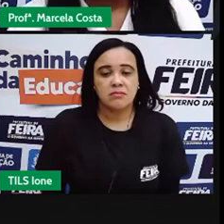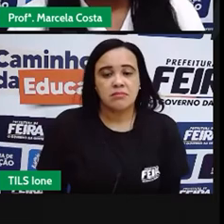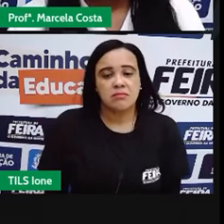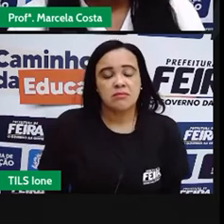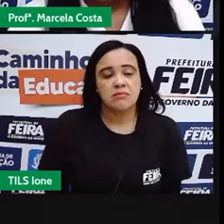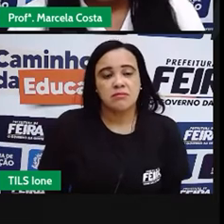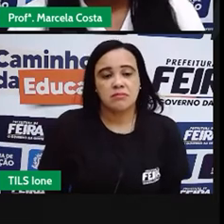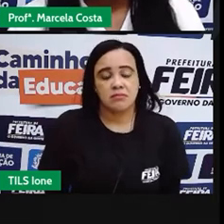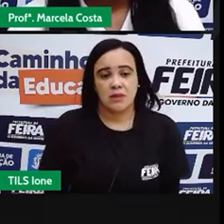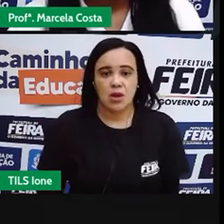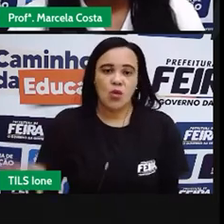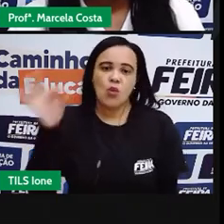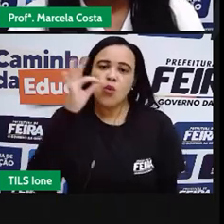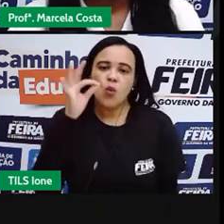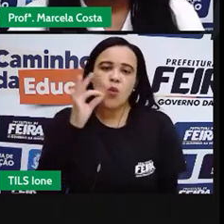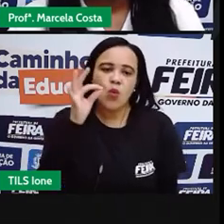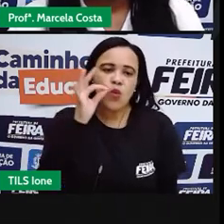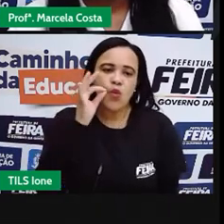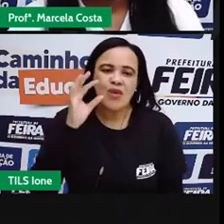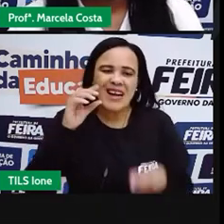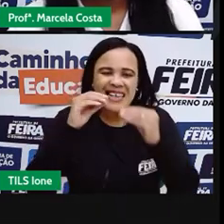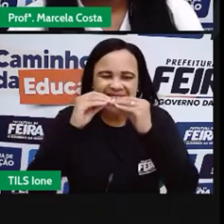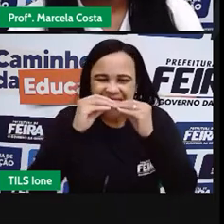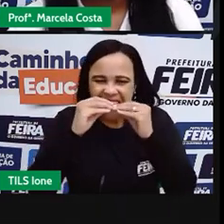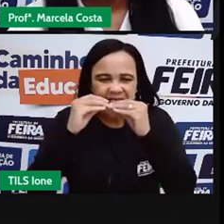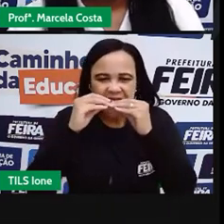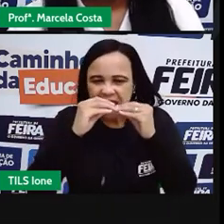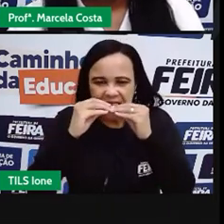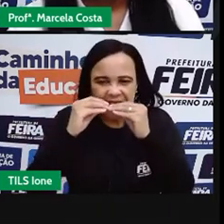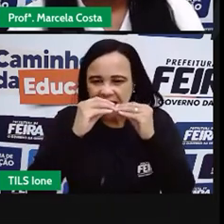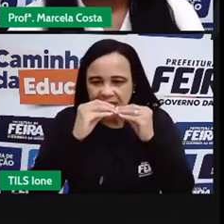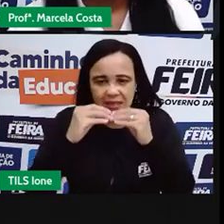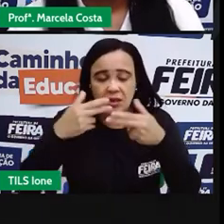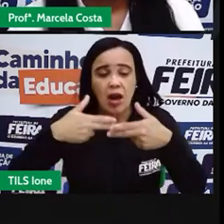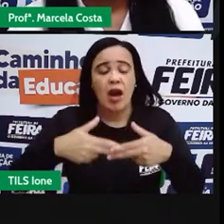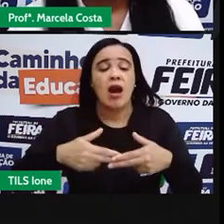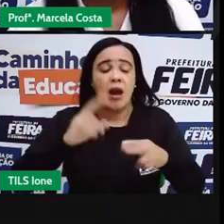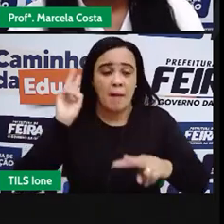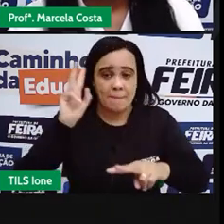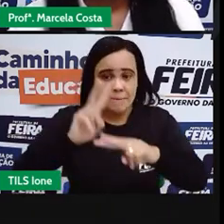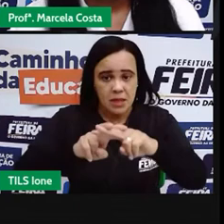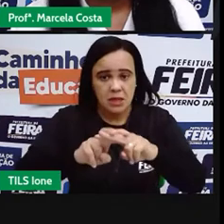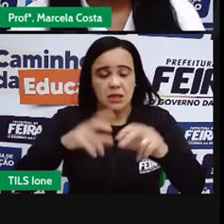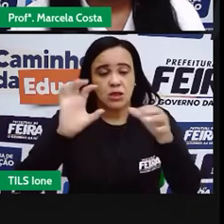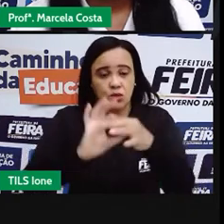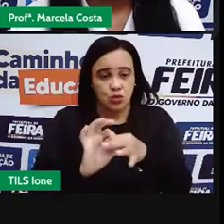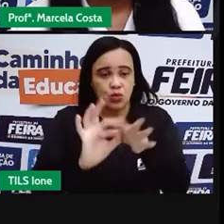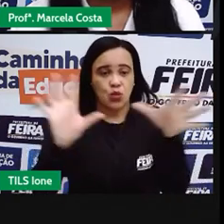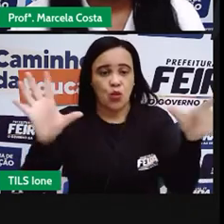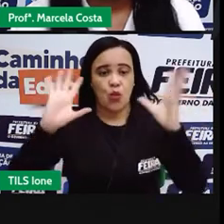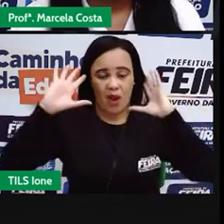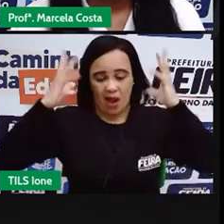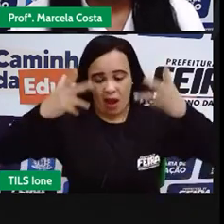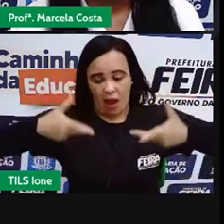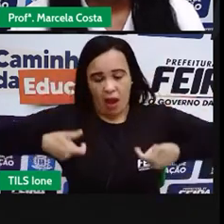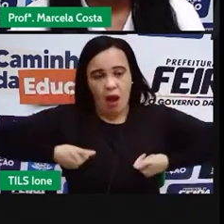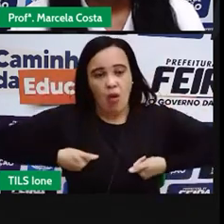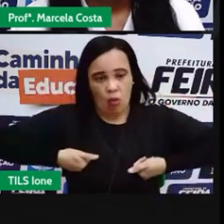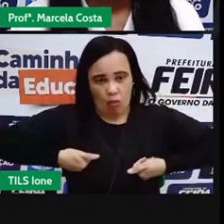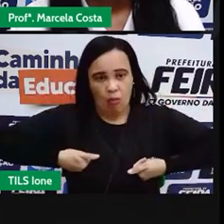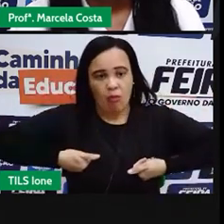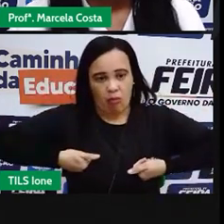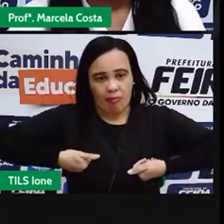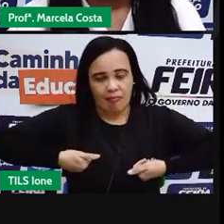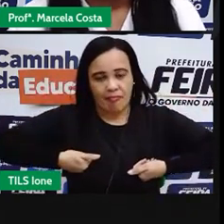O rato era pequeno. voeu a rede e soltou o leão.